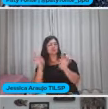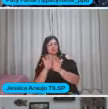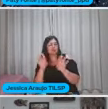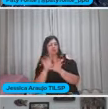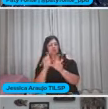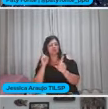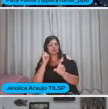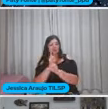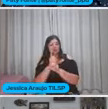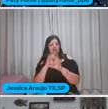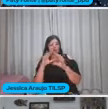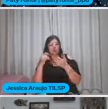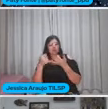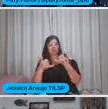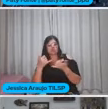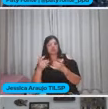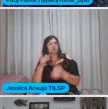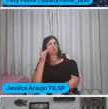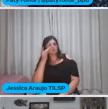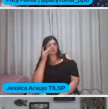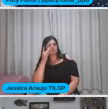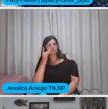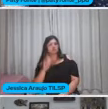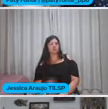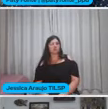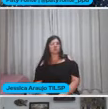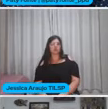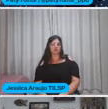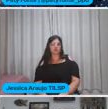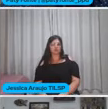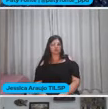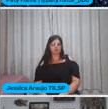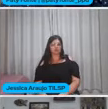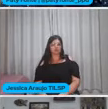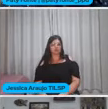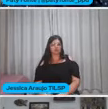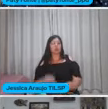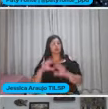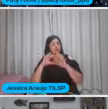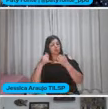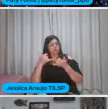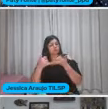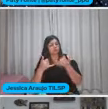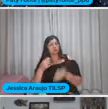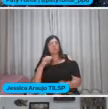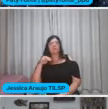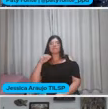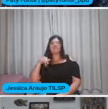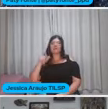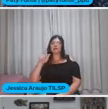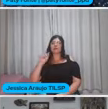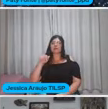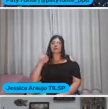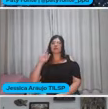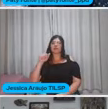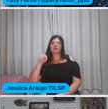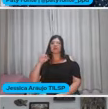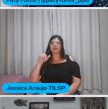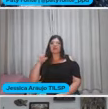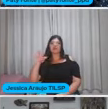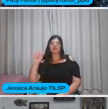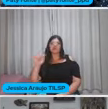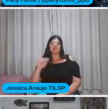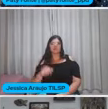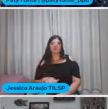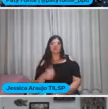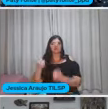encontrar aí Pelo Congresso Brincar Presencial Gente Está chegando o Congresso Presencial Em Mangaratiba Marcelo Do suporte